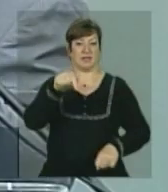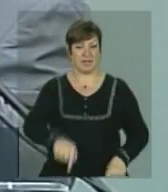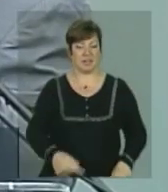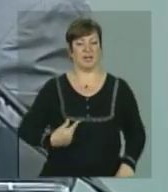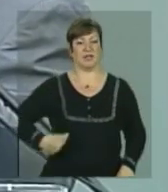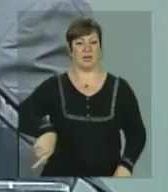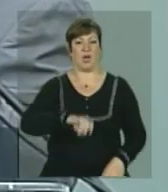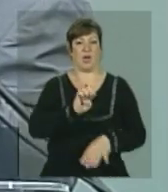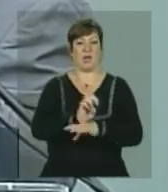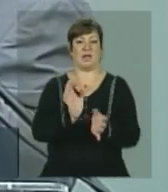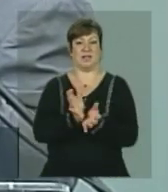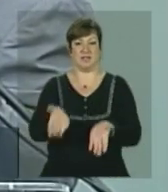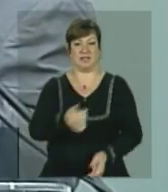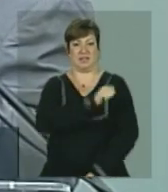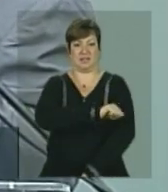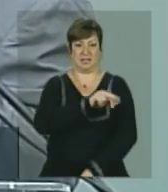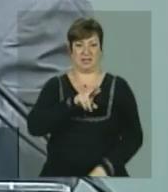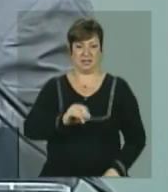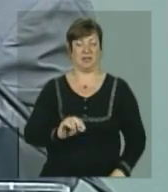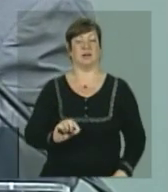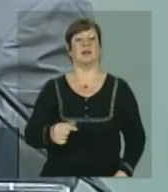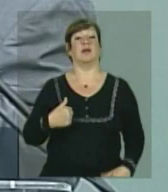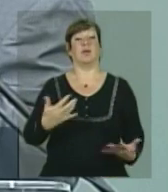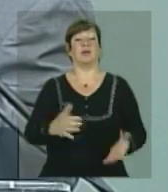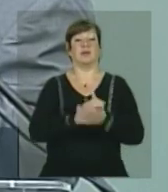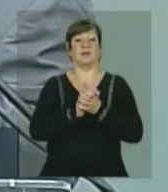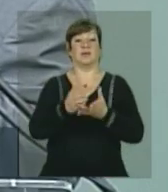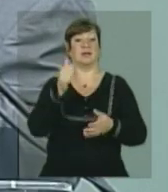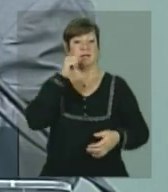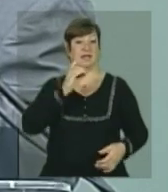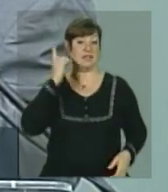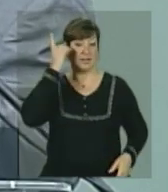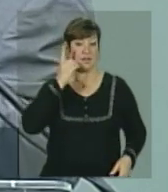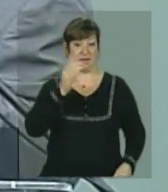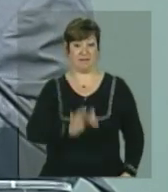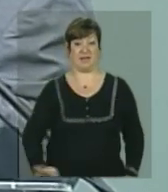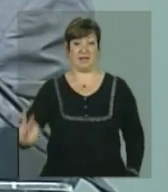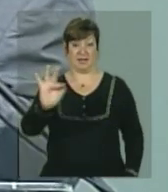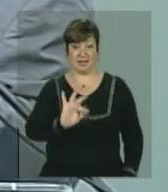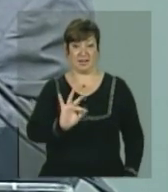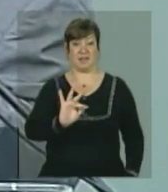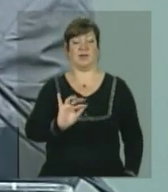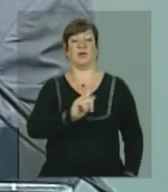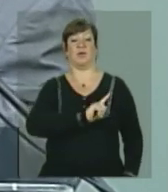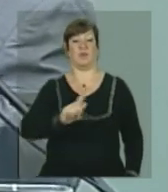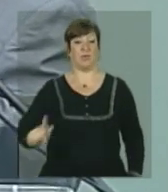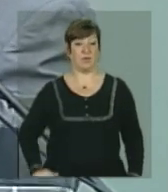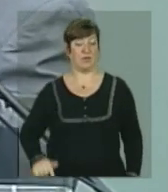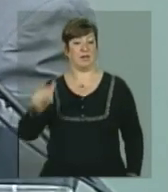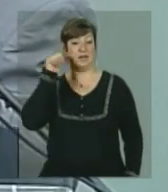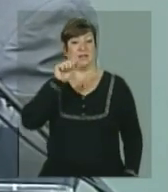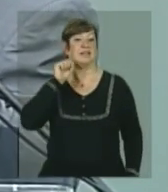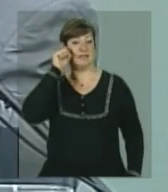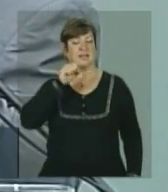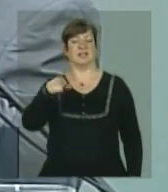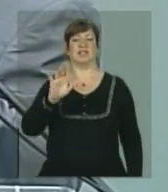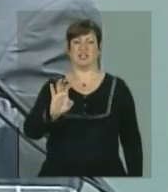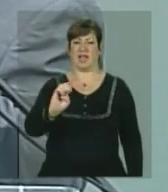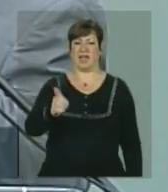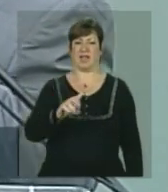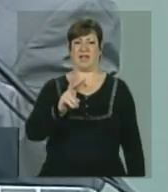nosso estado. Quero cumprimentar a nossa deputada federal, governadora, senadora, foi